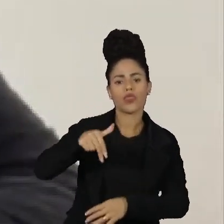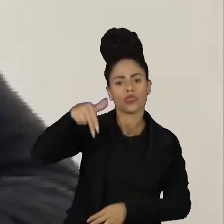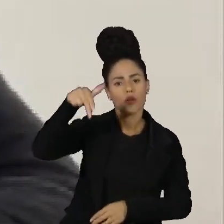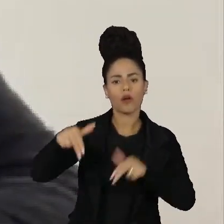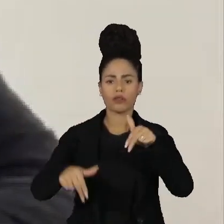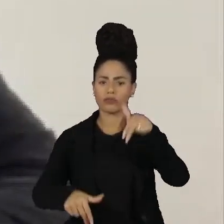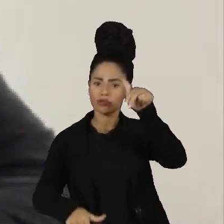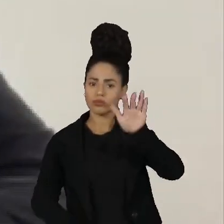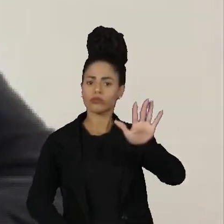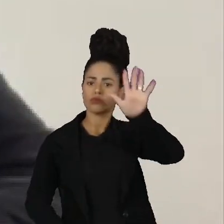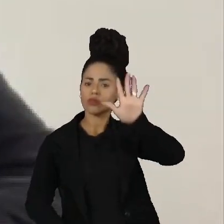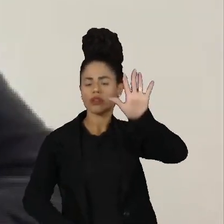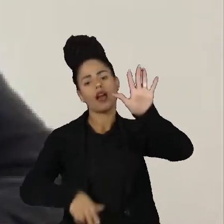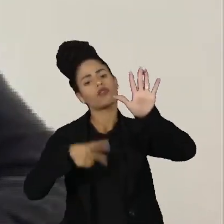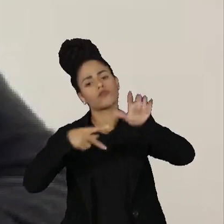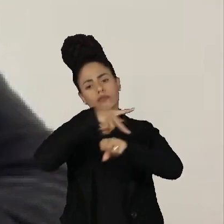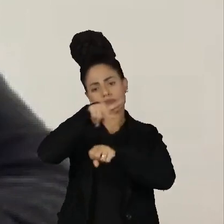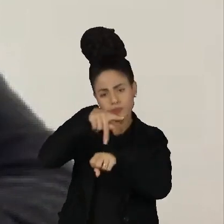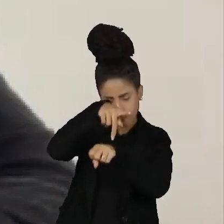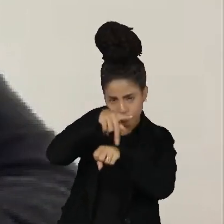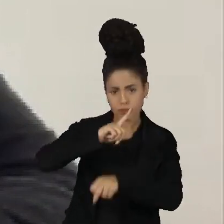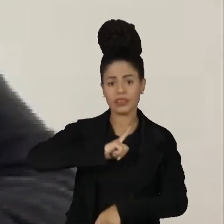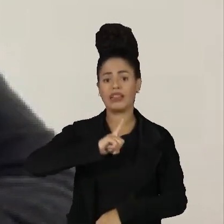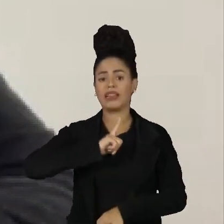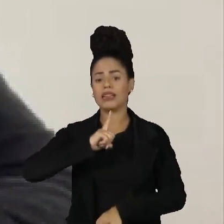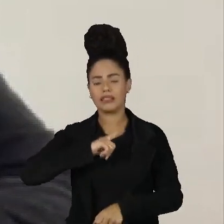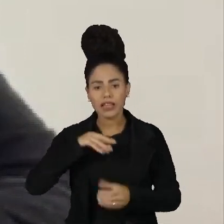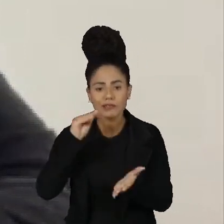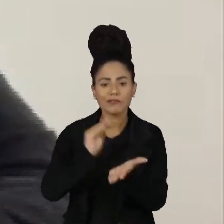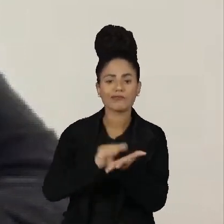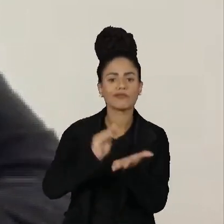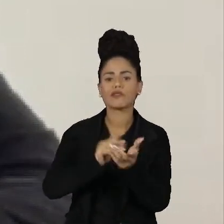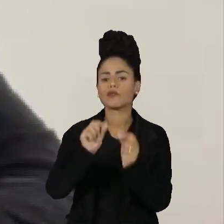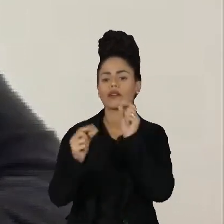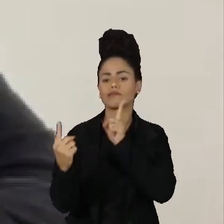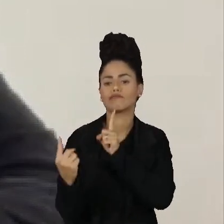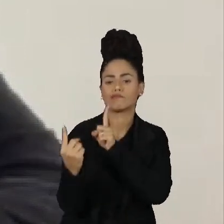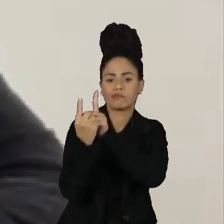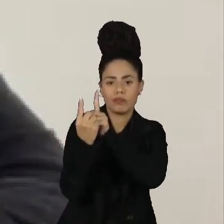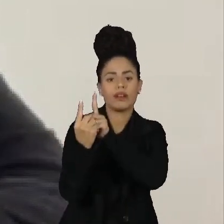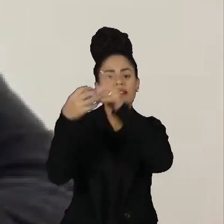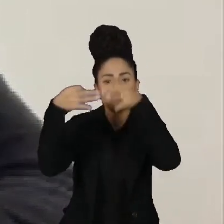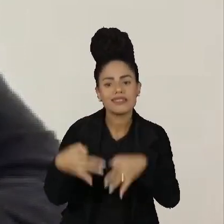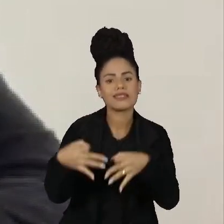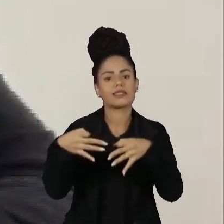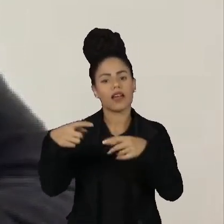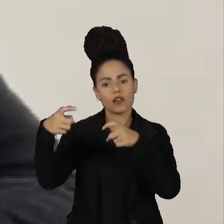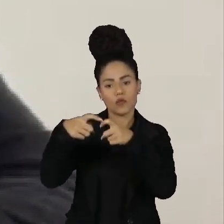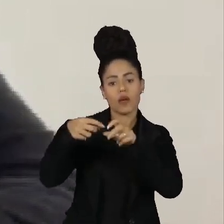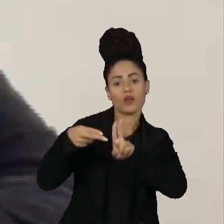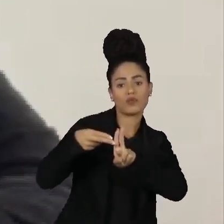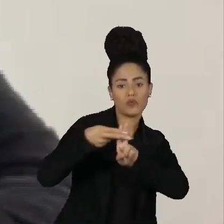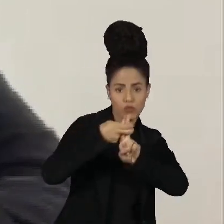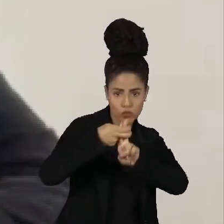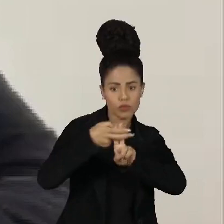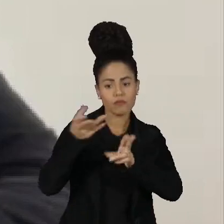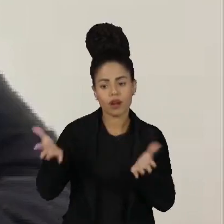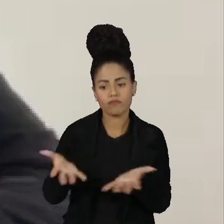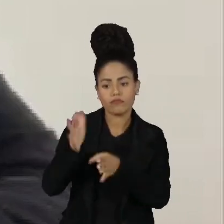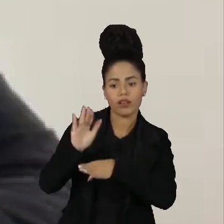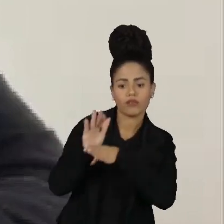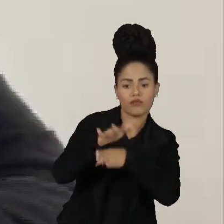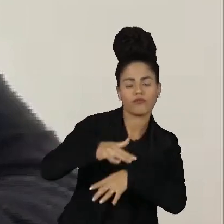nordeste do país. A gente ainda tem muita carência na estruturação do Sistema Único de Saúde e